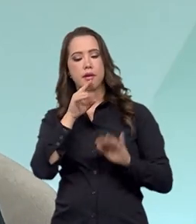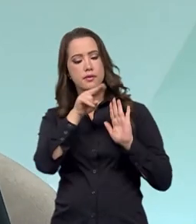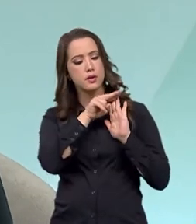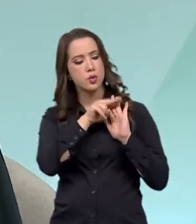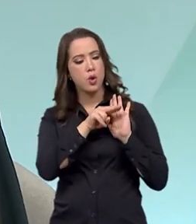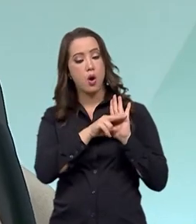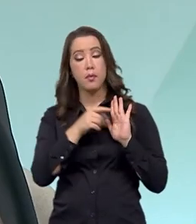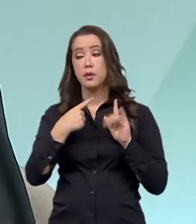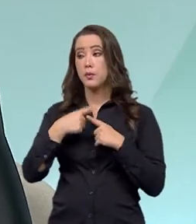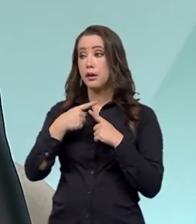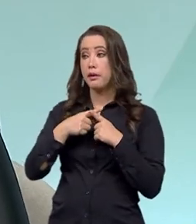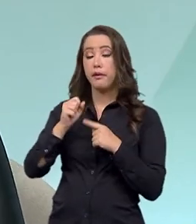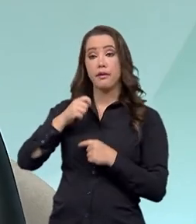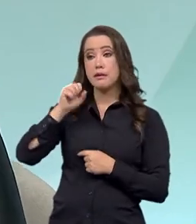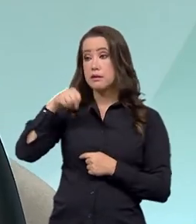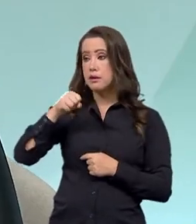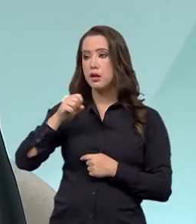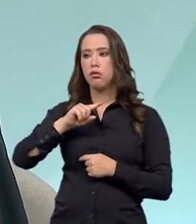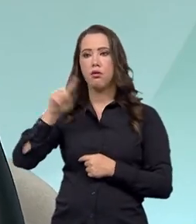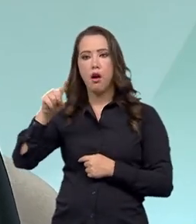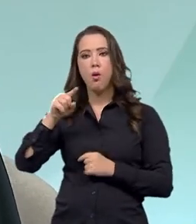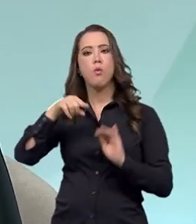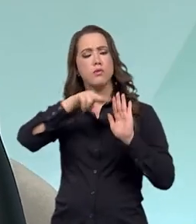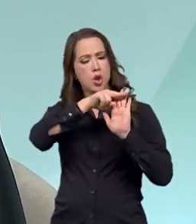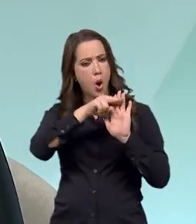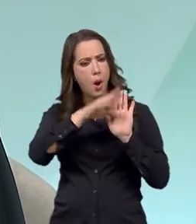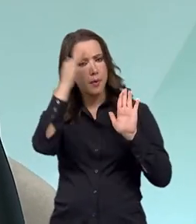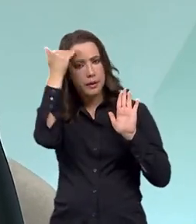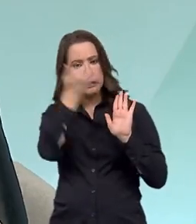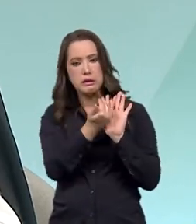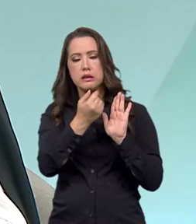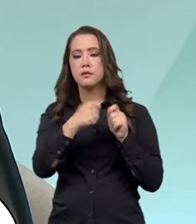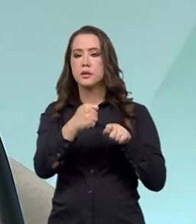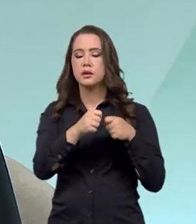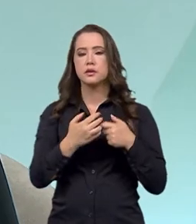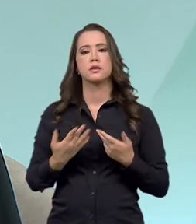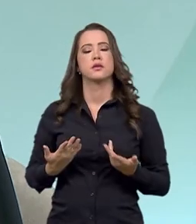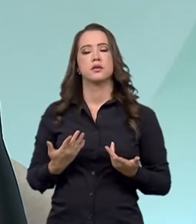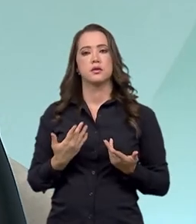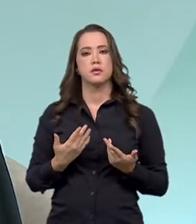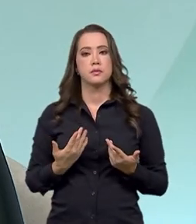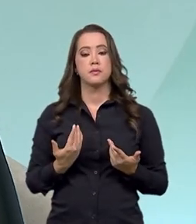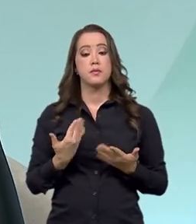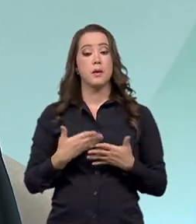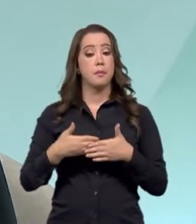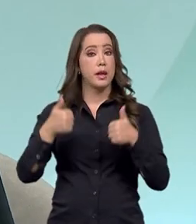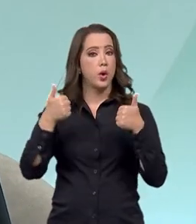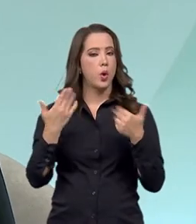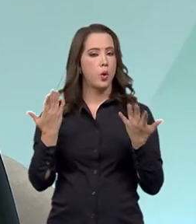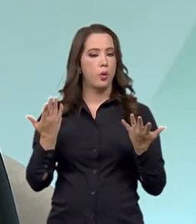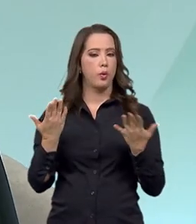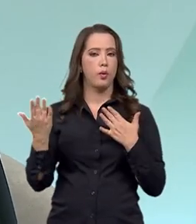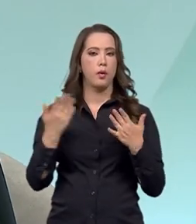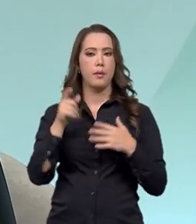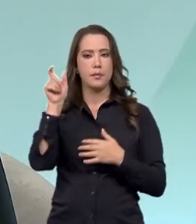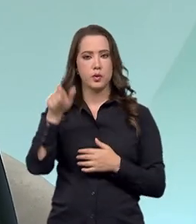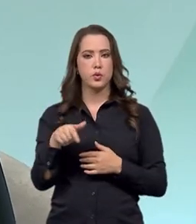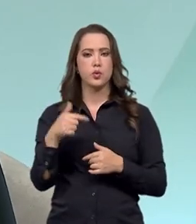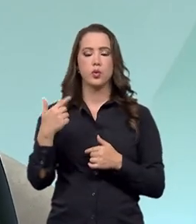dizer o não, porque os critérios estão muito claros, trazendo um cenário mais até favorável ao